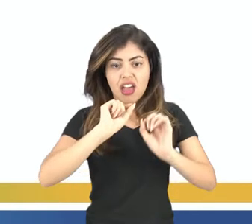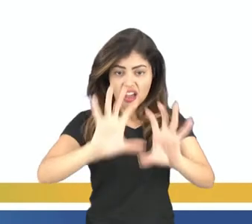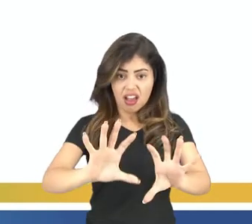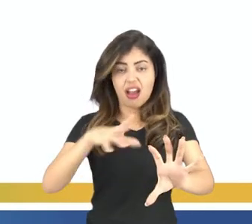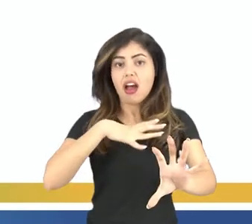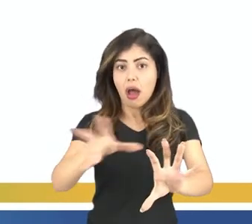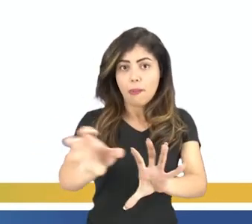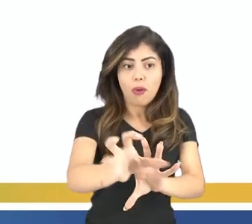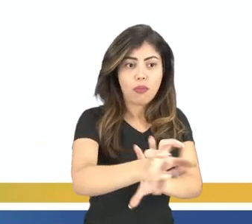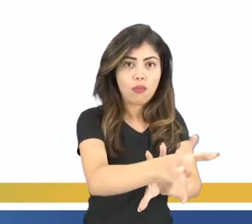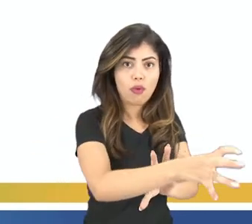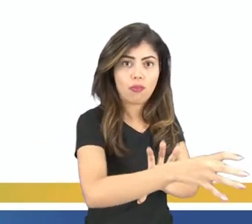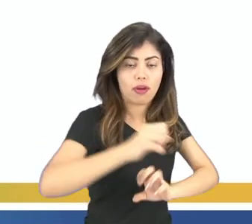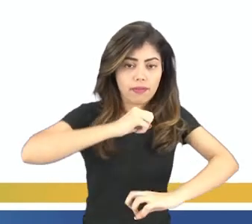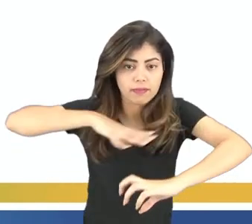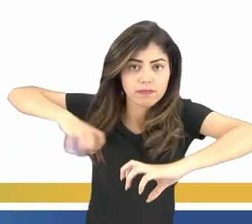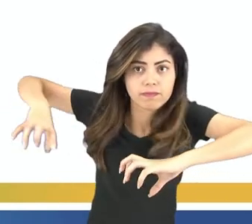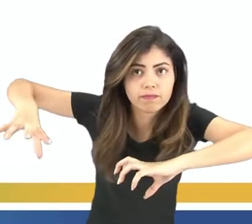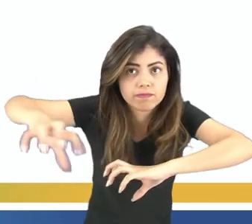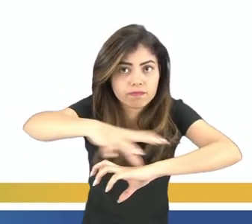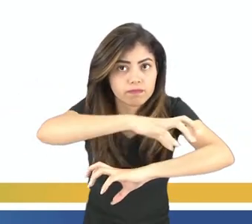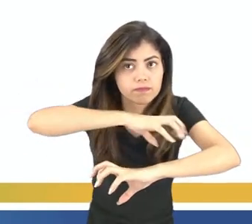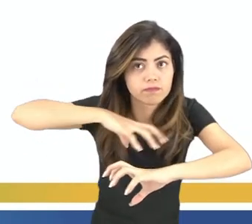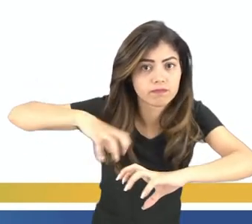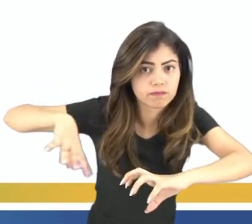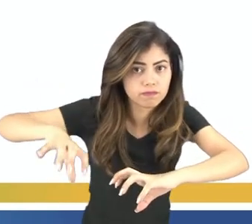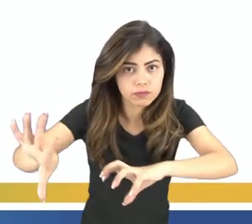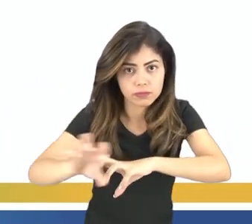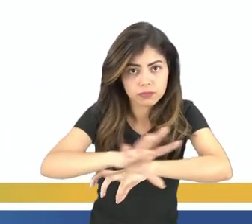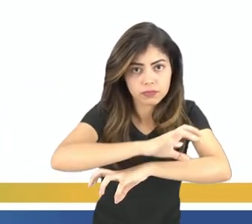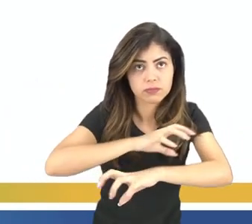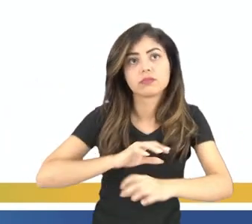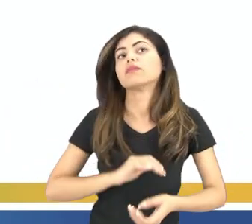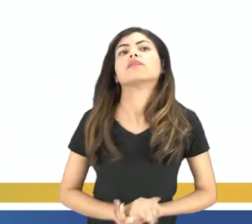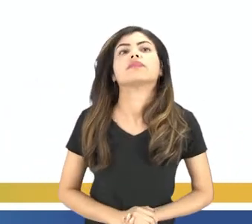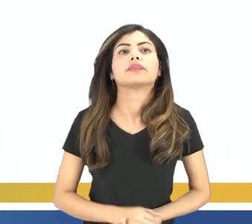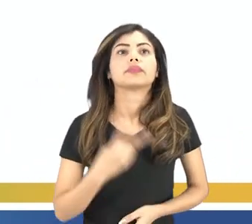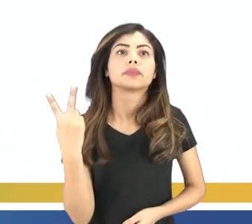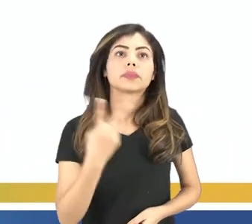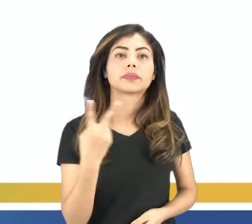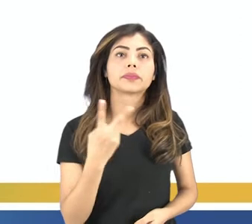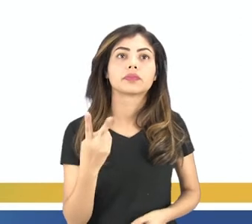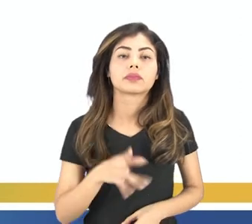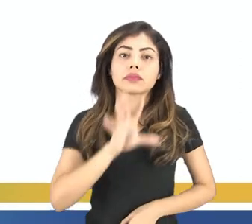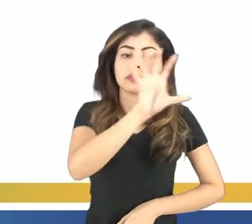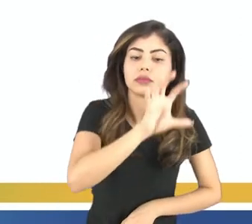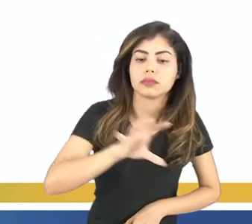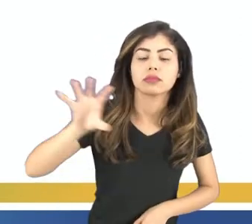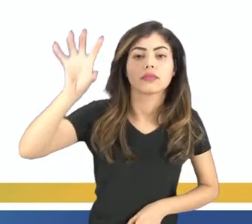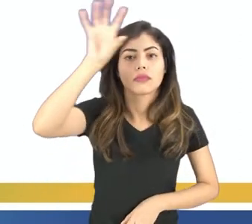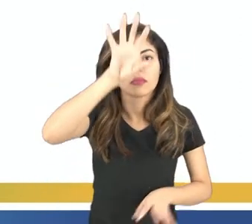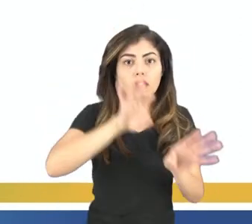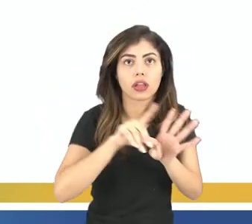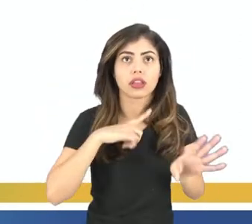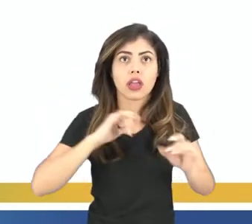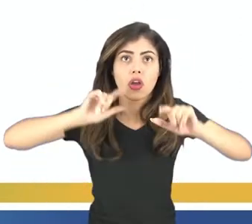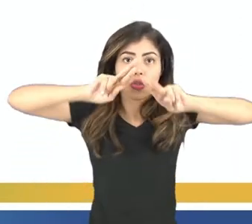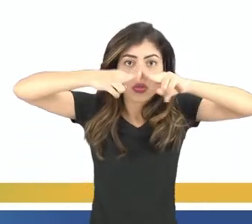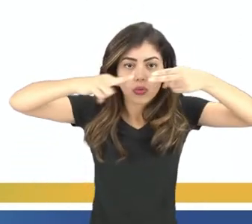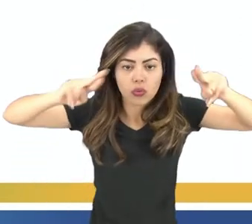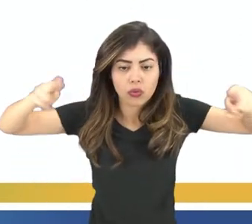capacidade de atrair objetos, principalmente metais. Dois, as regiões do campo magnético